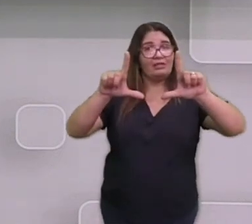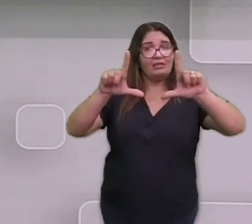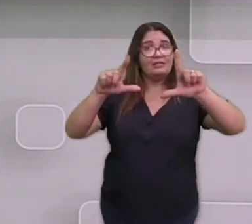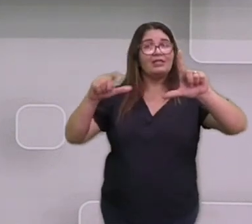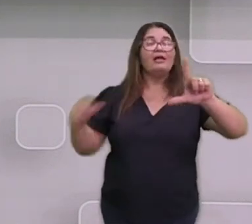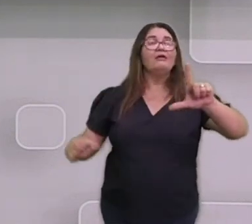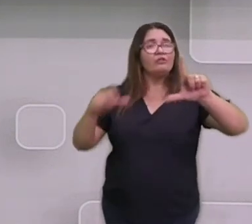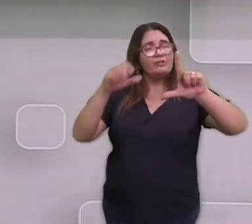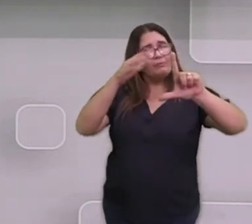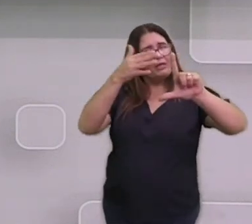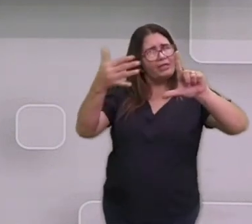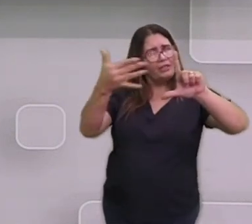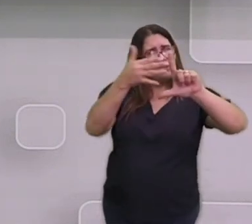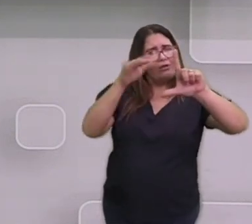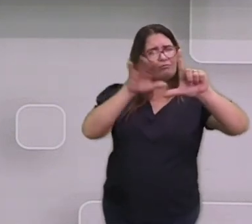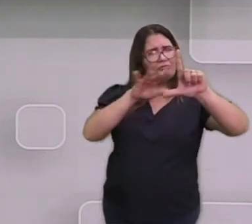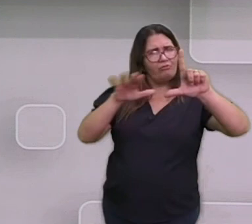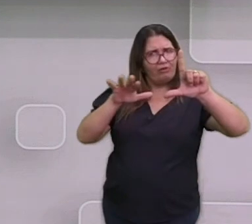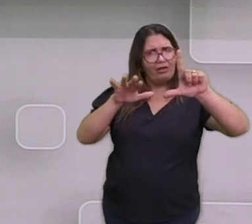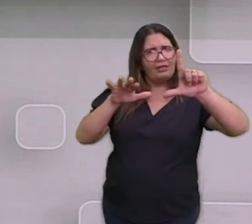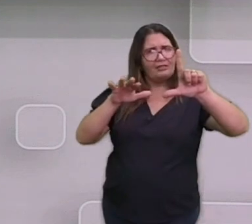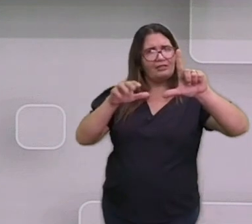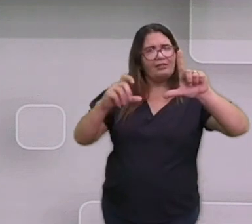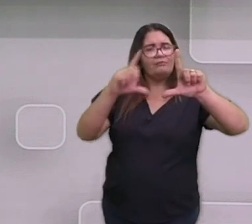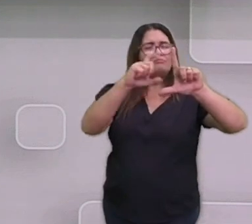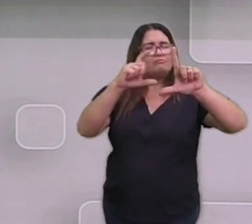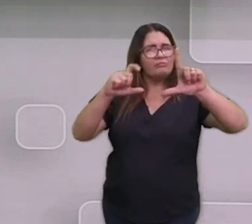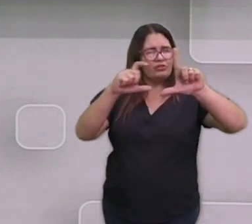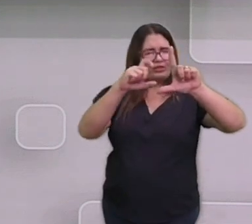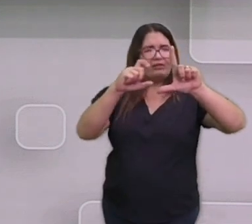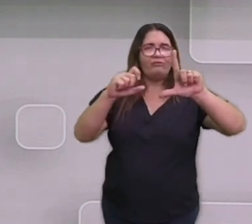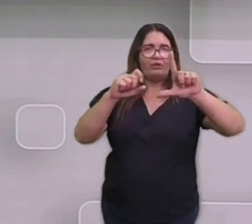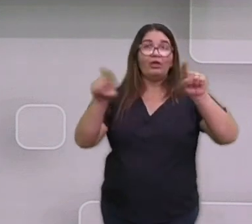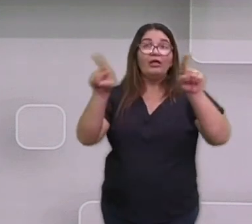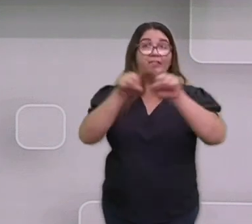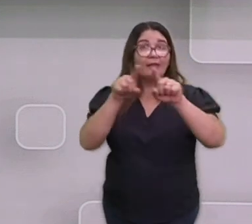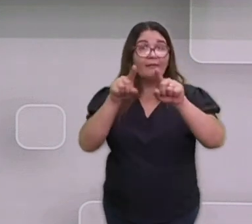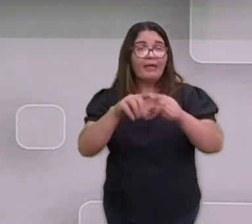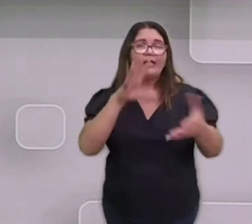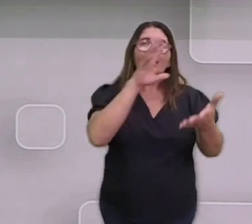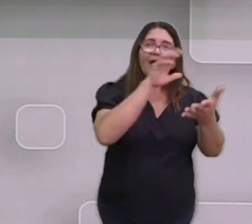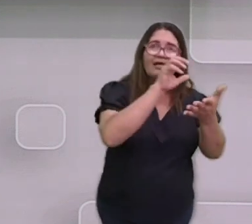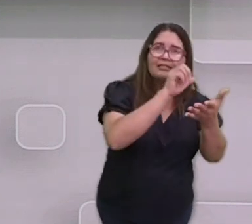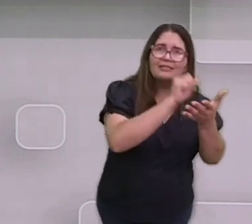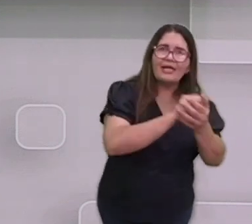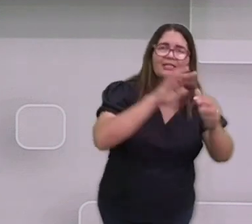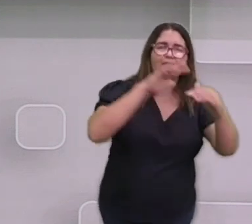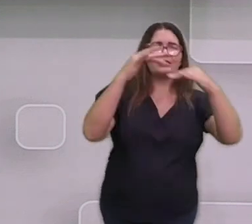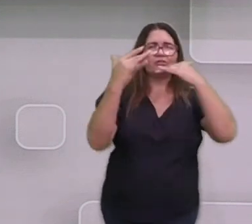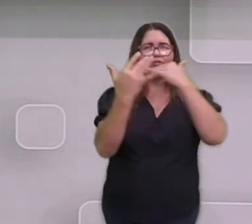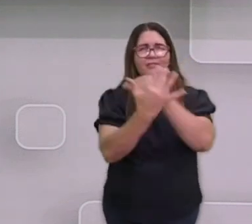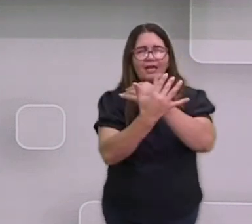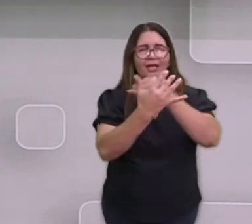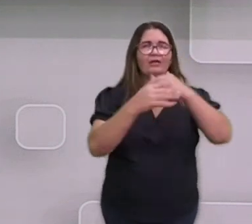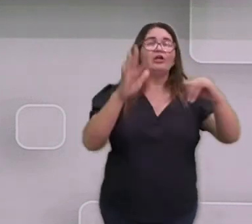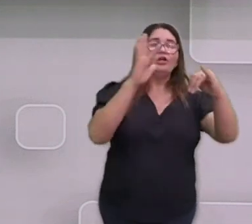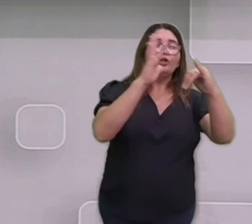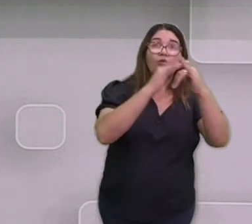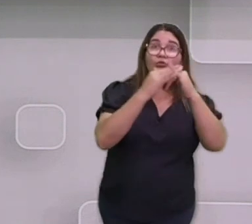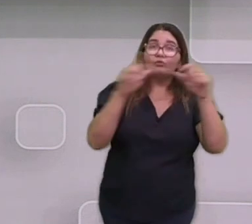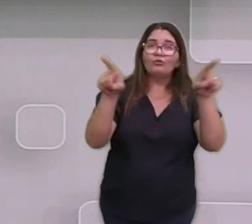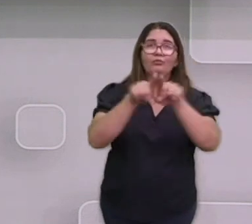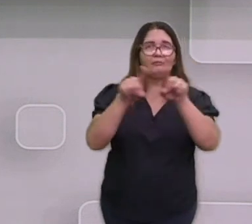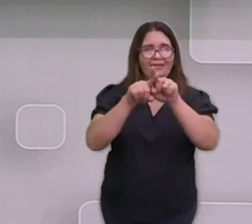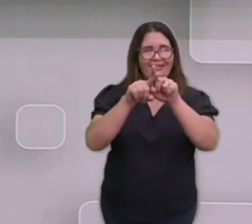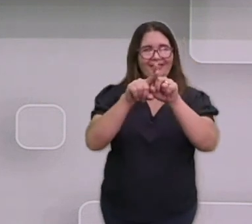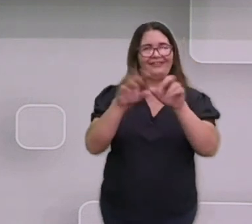aponte a câmera do seu celular para a imagem que aparece no canto da tela. Acesse as nossas redes sociais e se inscreva no nosso